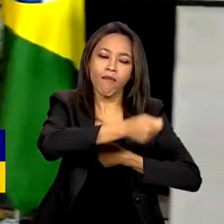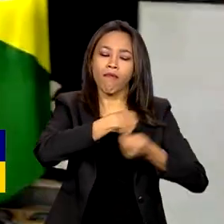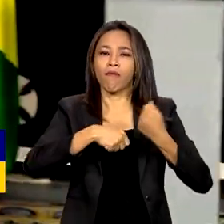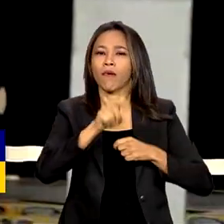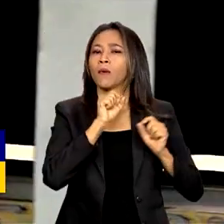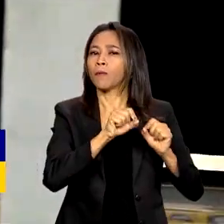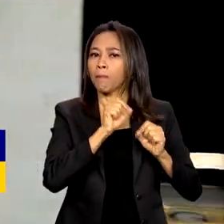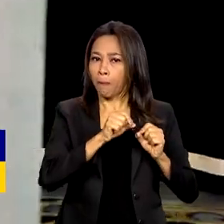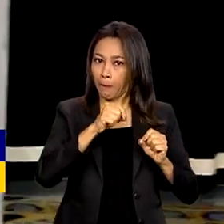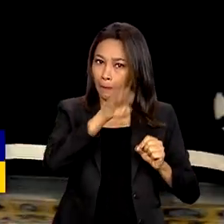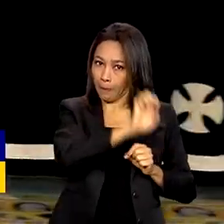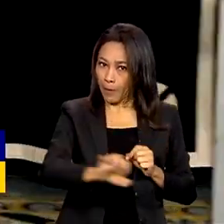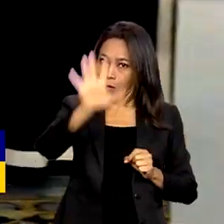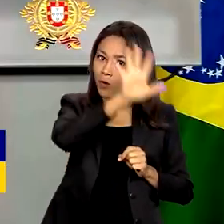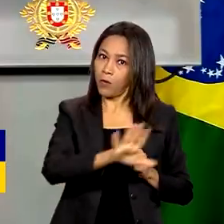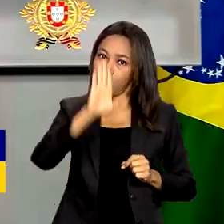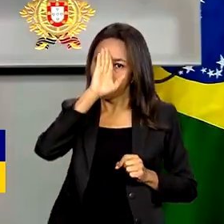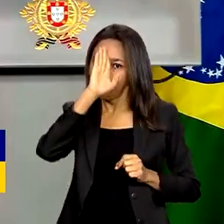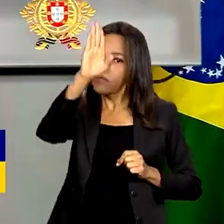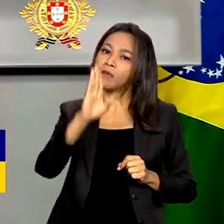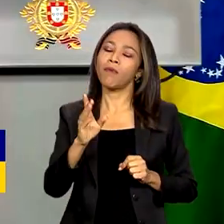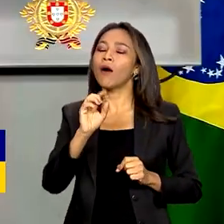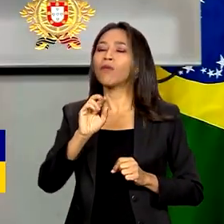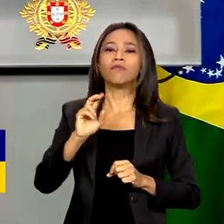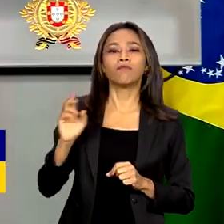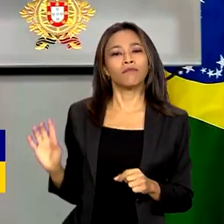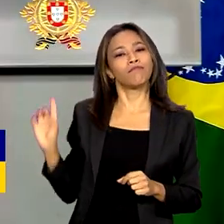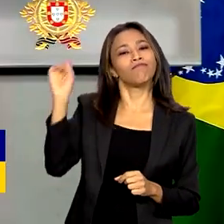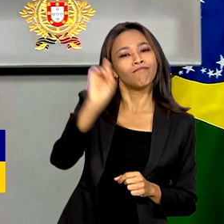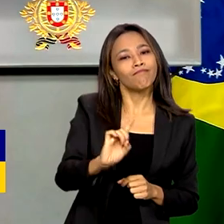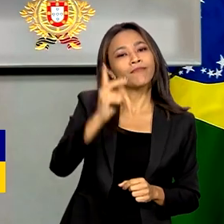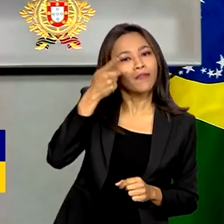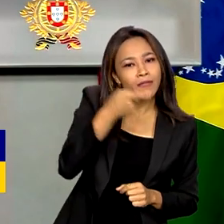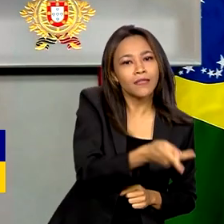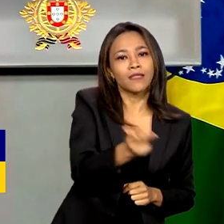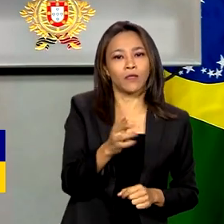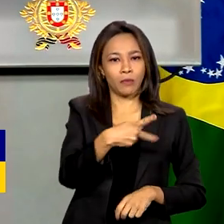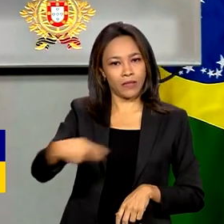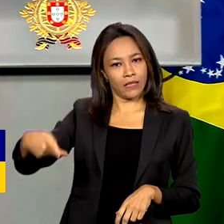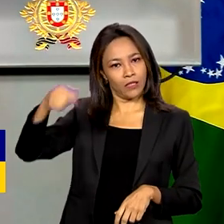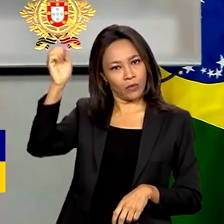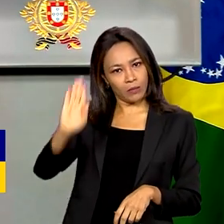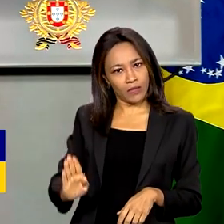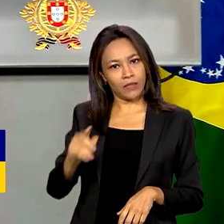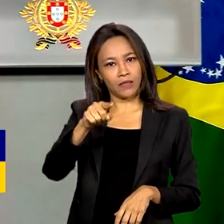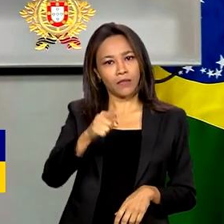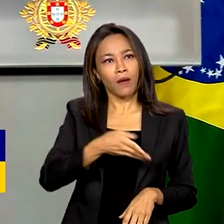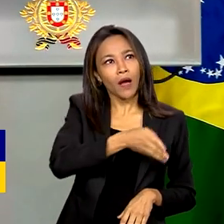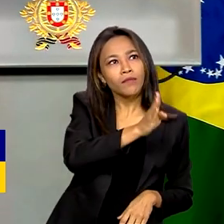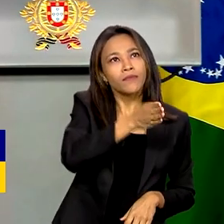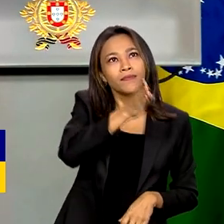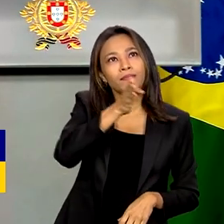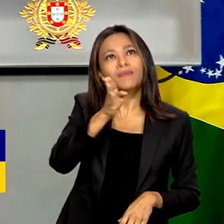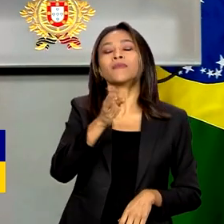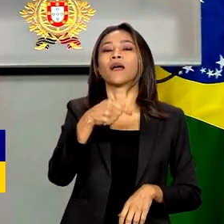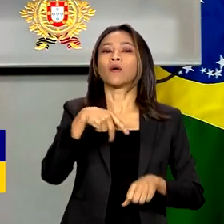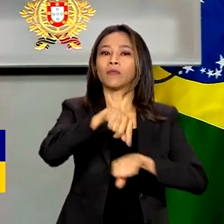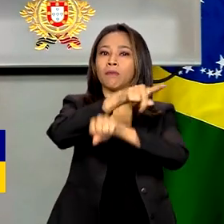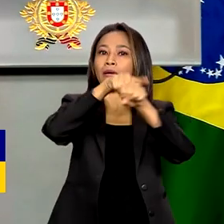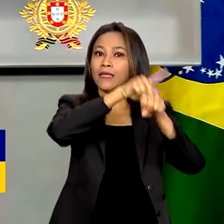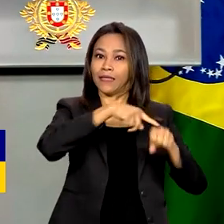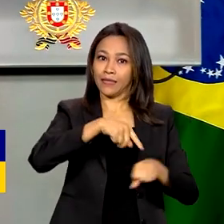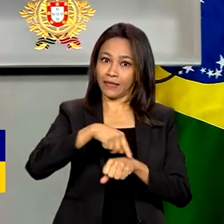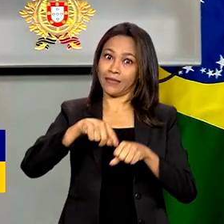europeus é um dos principais motivos da visita do presidente brasileiro aos países da Península Ibérica.